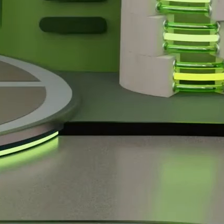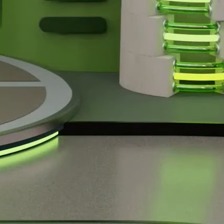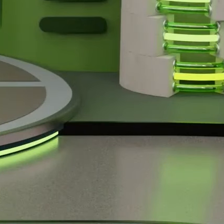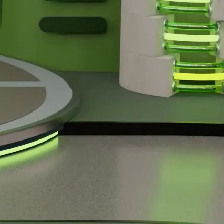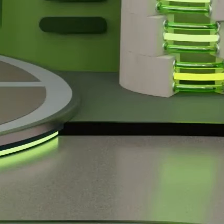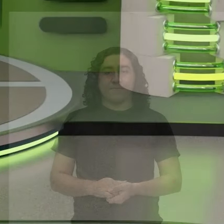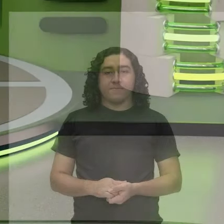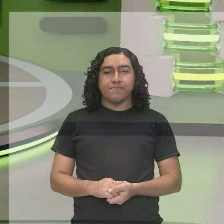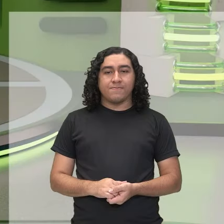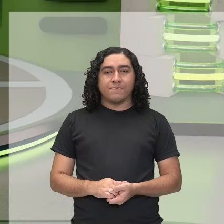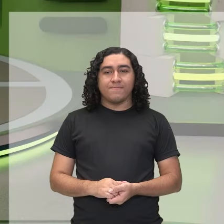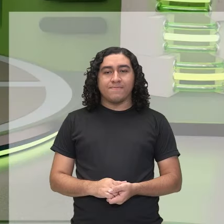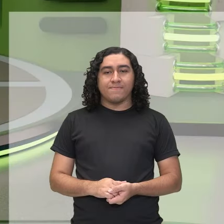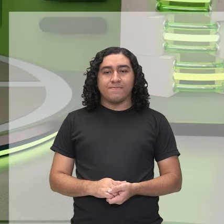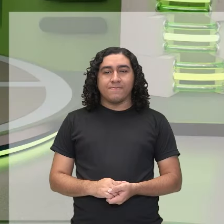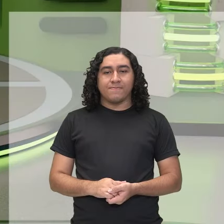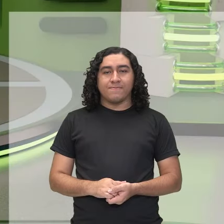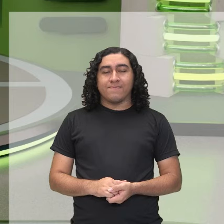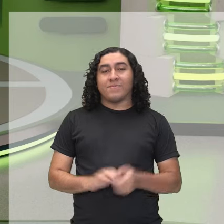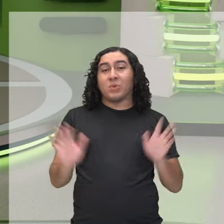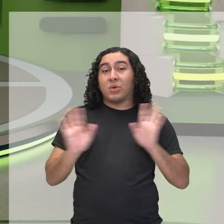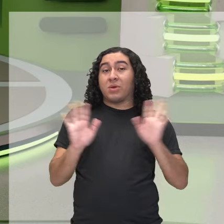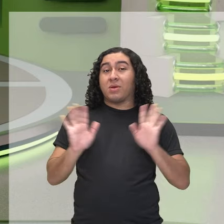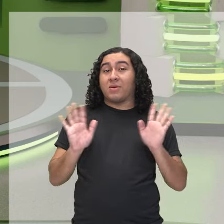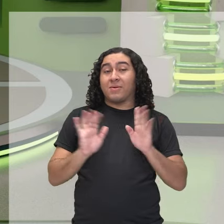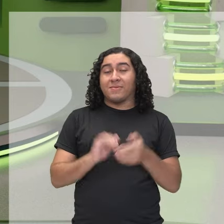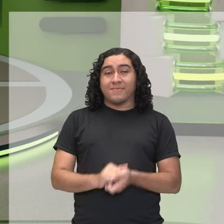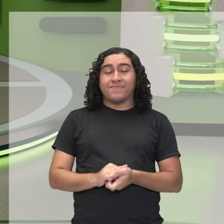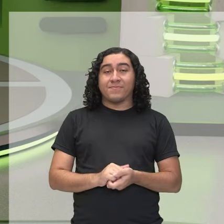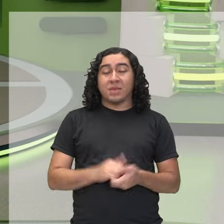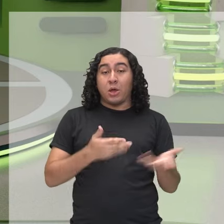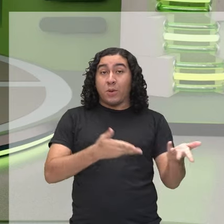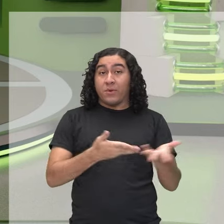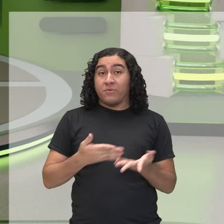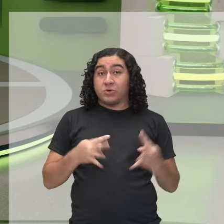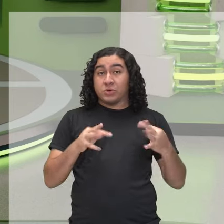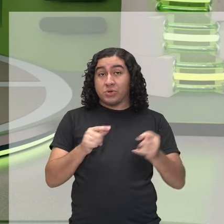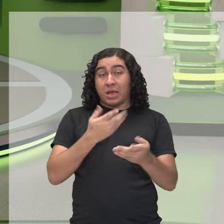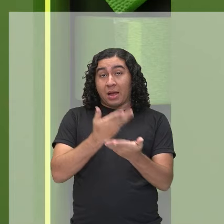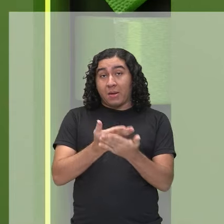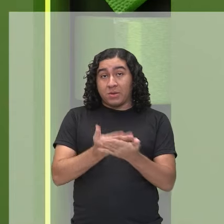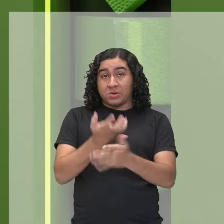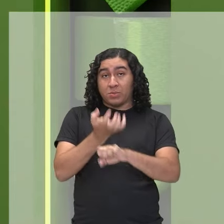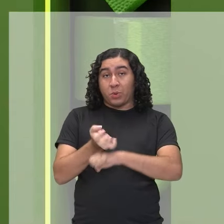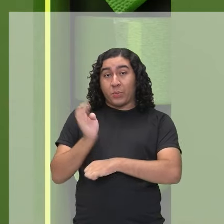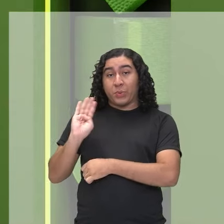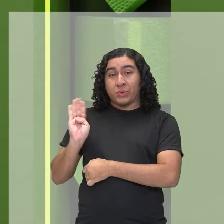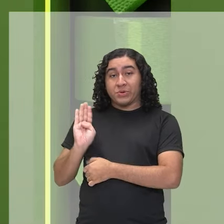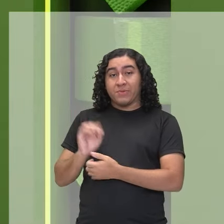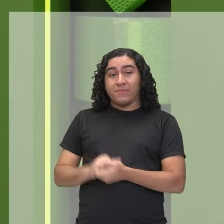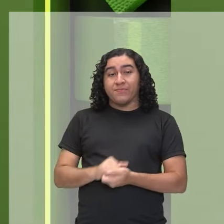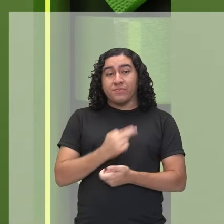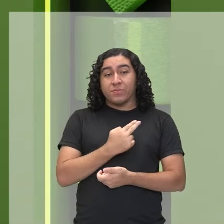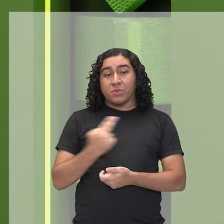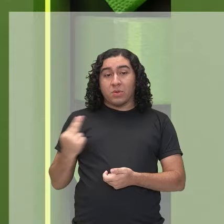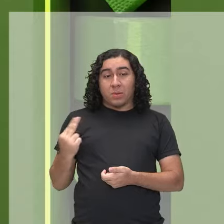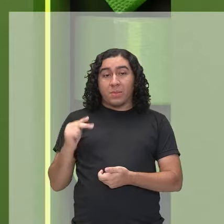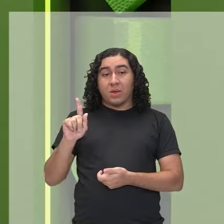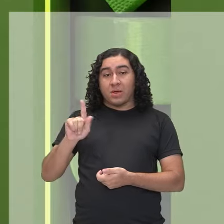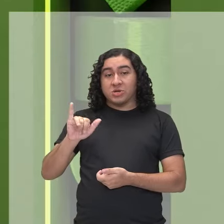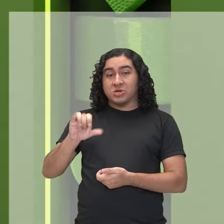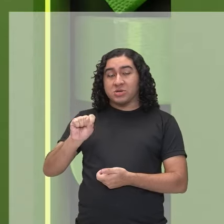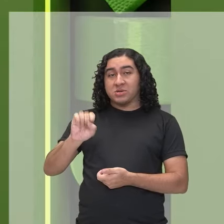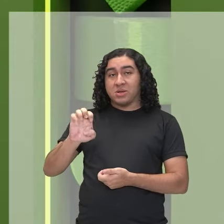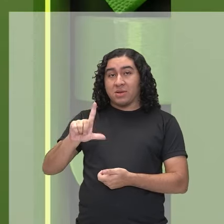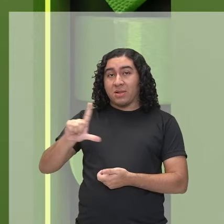Olá, sejam todos bem-vindos à aula de biologia. Eu sou a professora Gisele Palmeira,